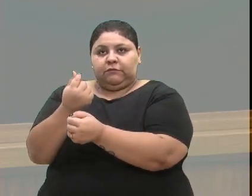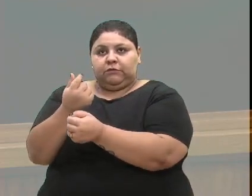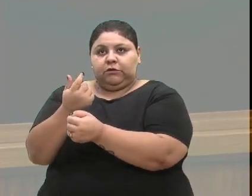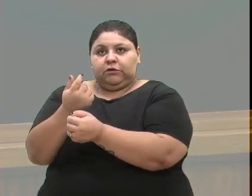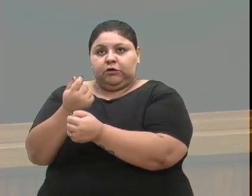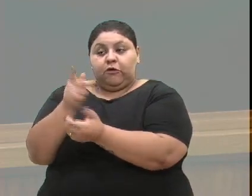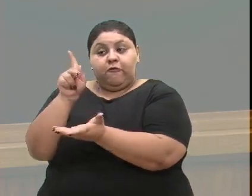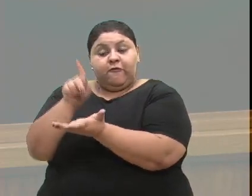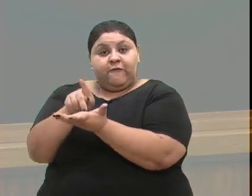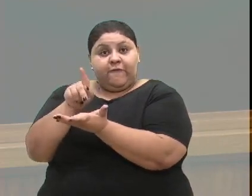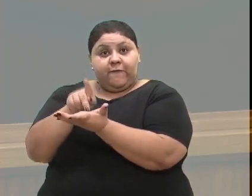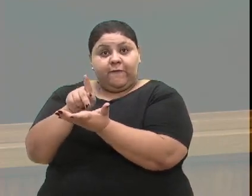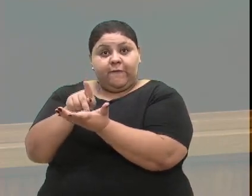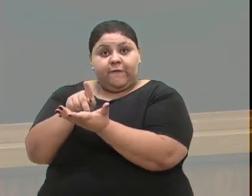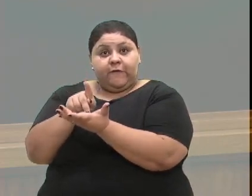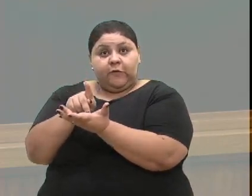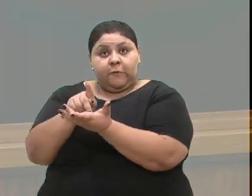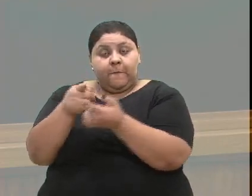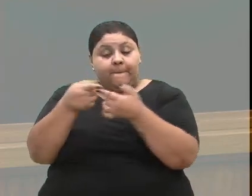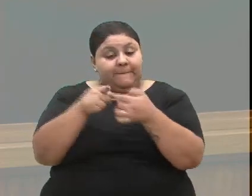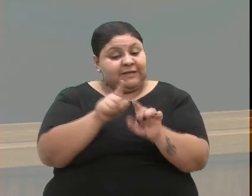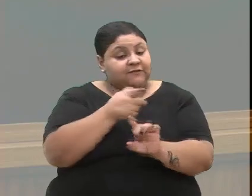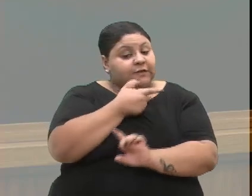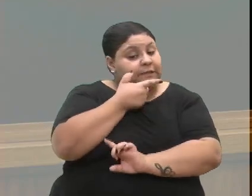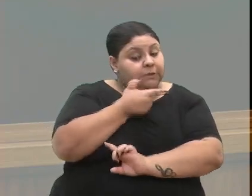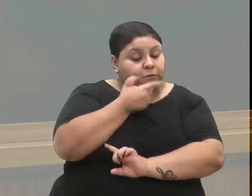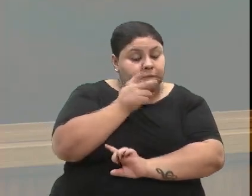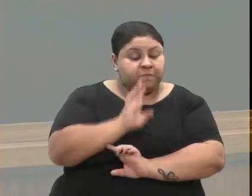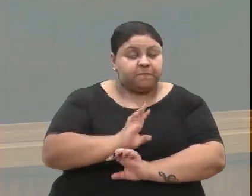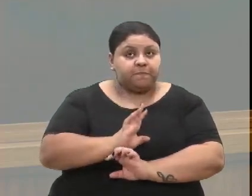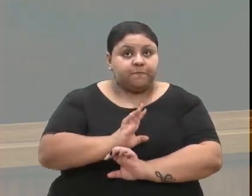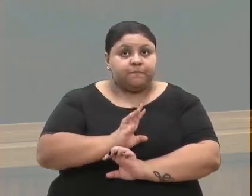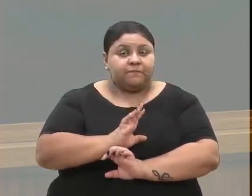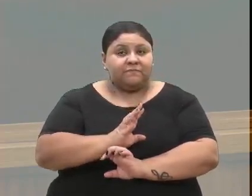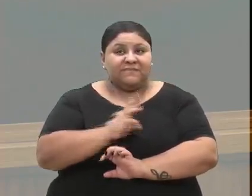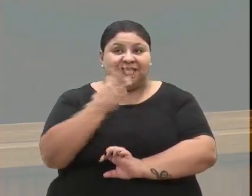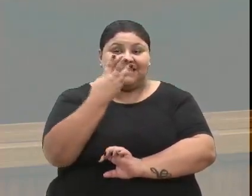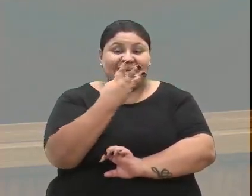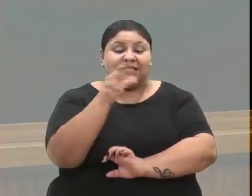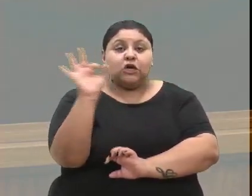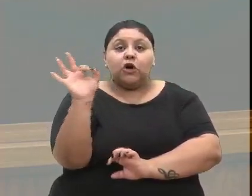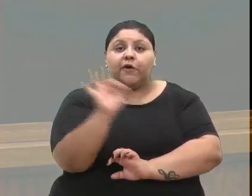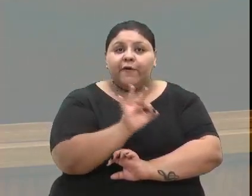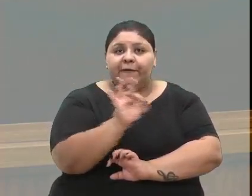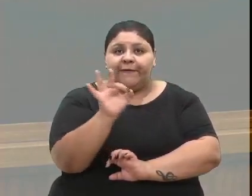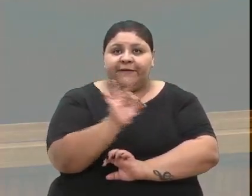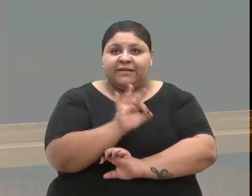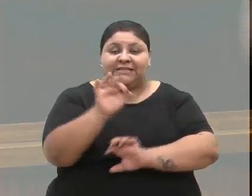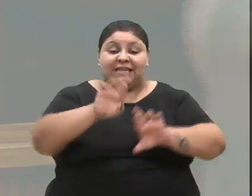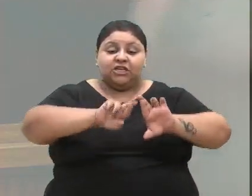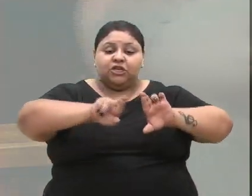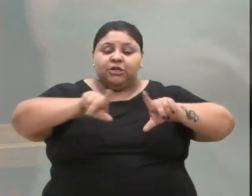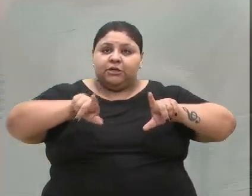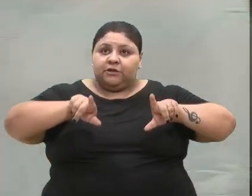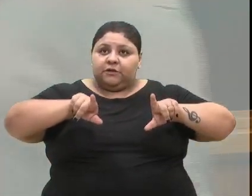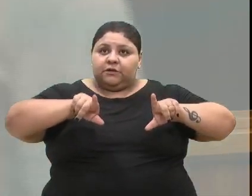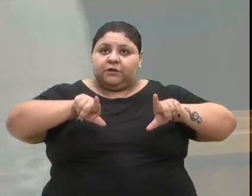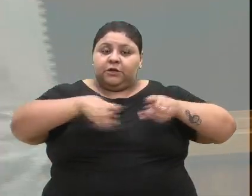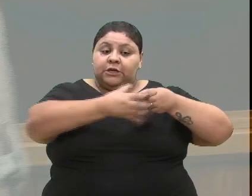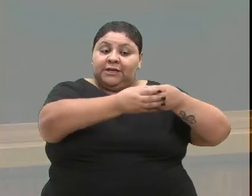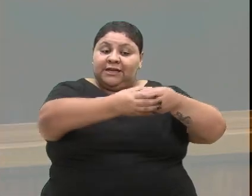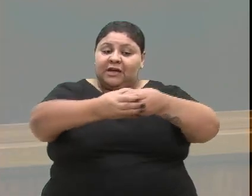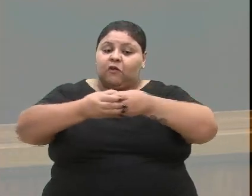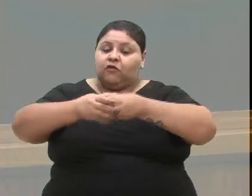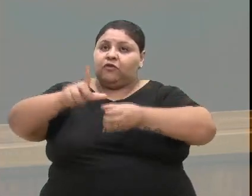real, estou falando de 3% da diferença que a categoria